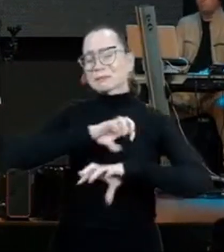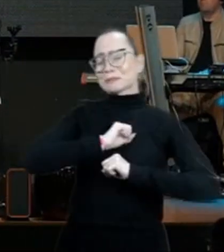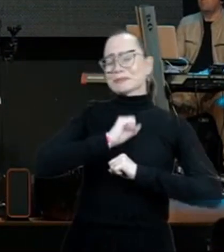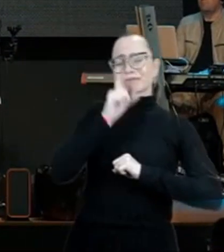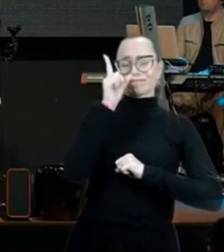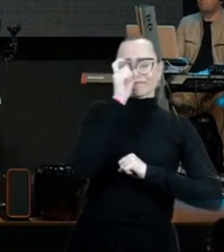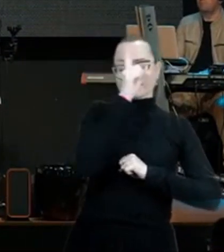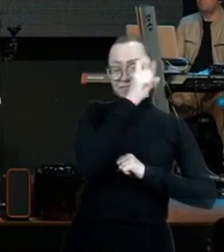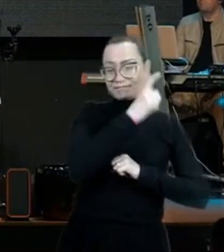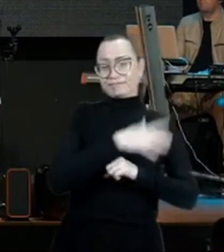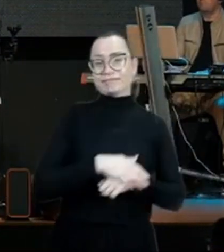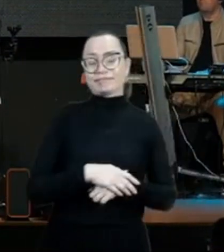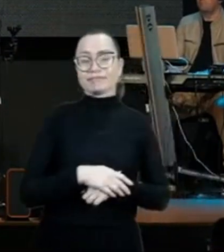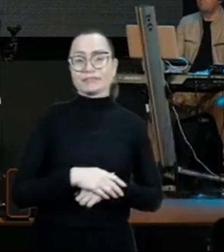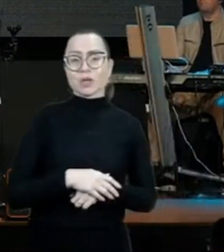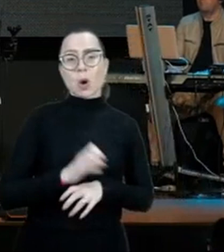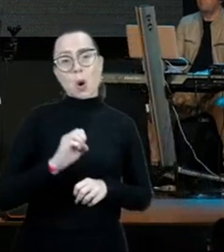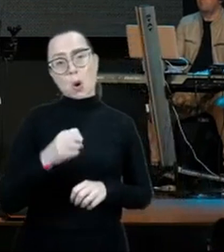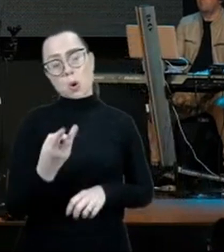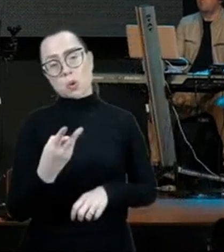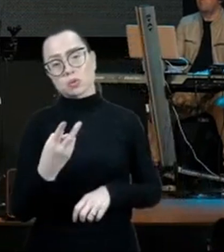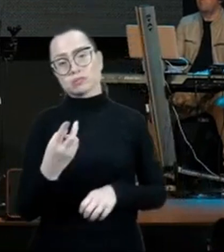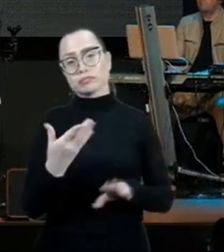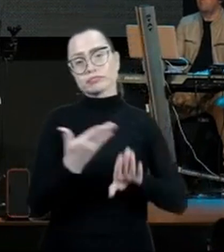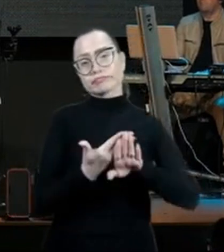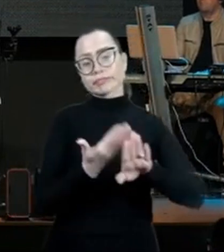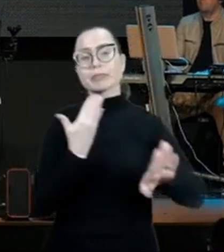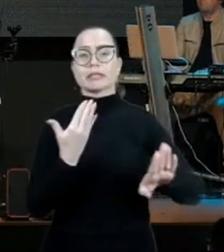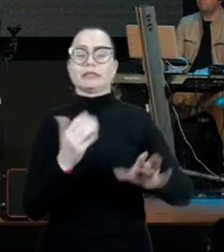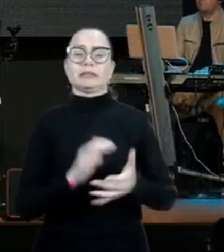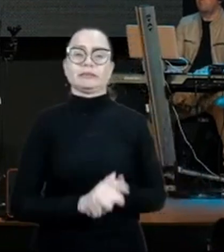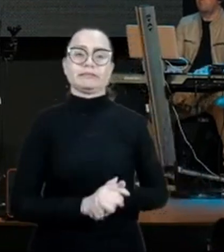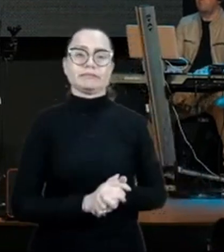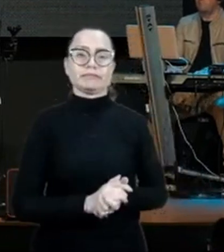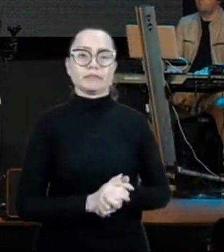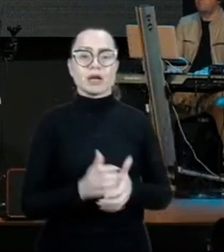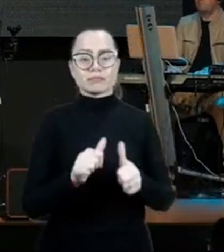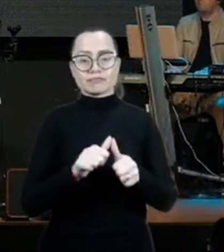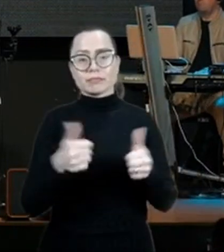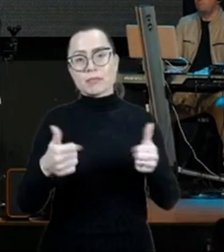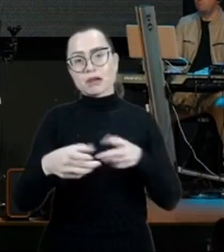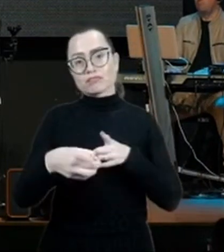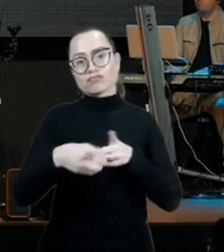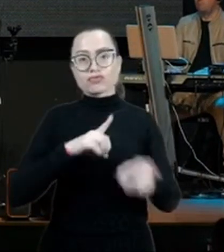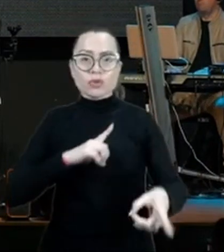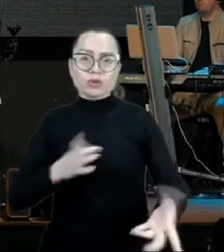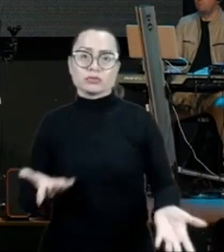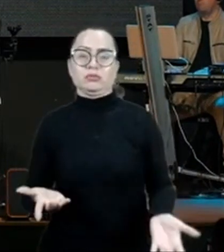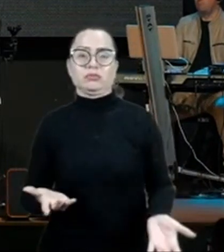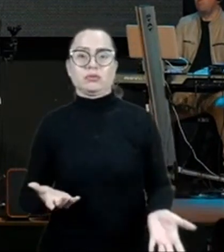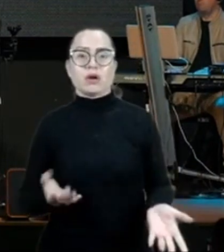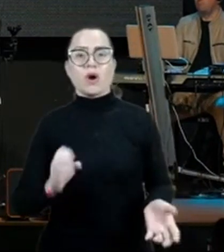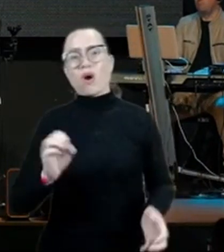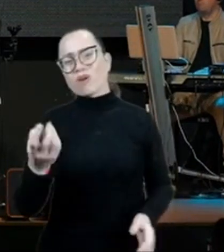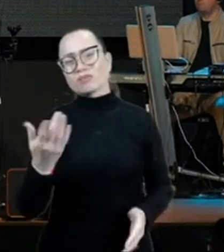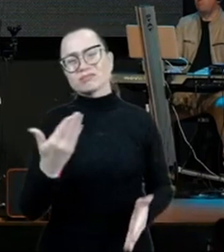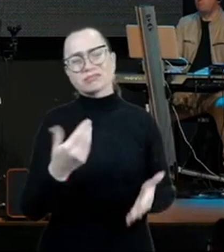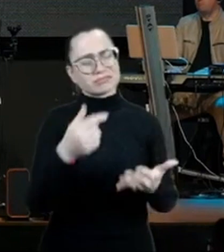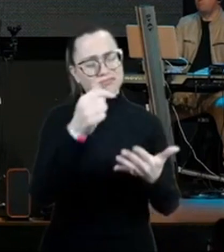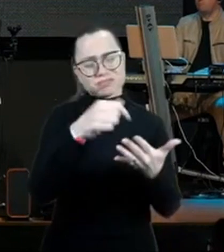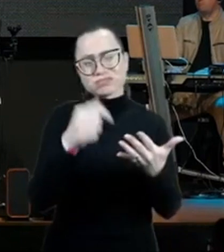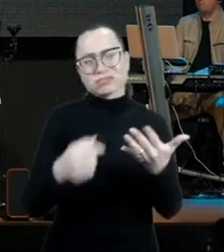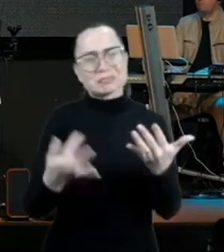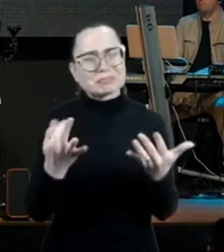de que o divórcio está na porta, de que a dor da espiritualidade, ou da sexualidade do filho, alguma coisa está